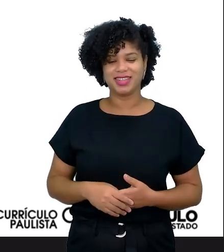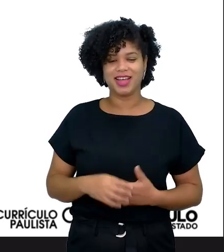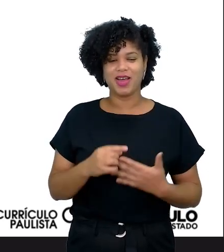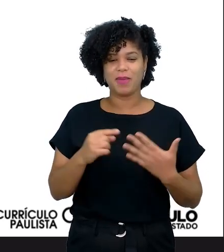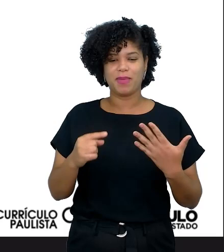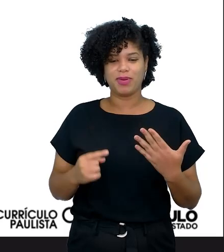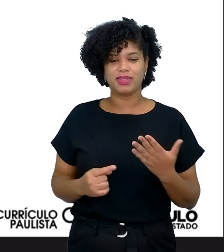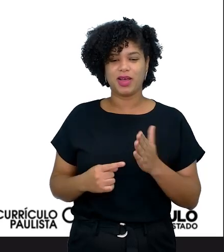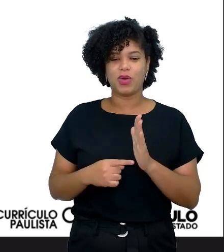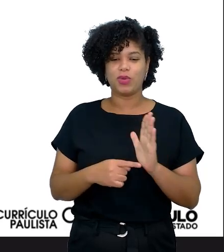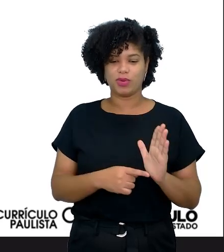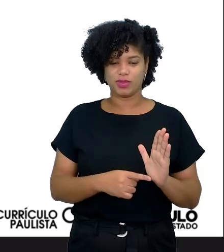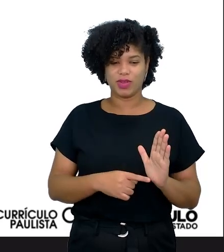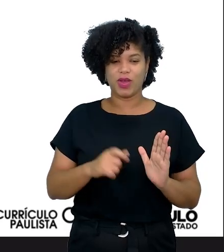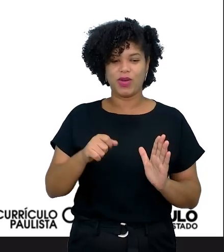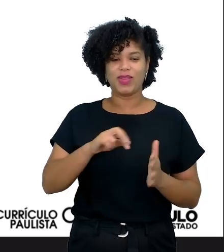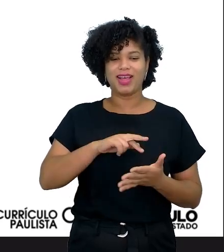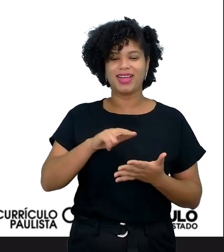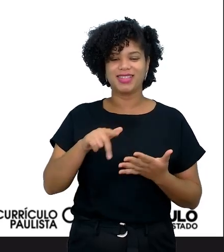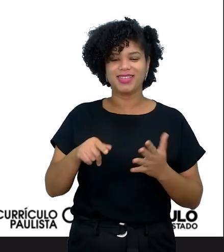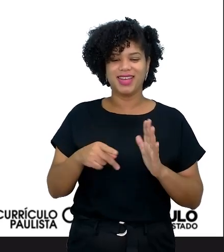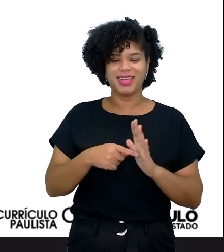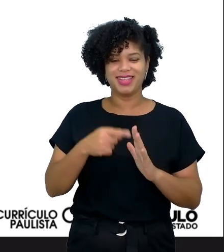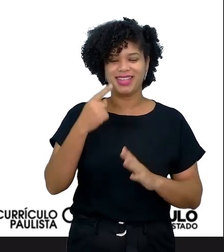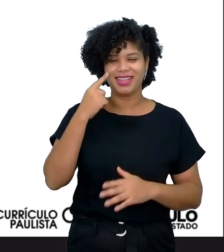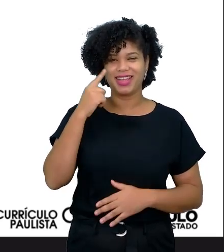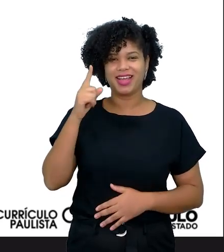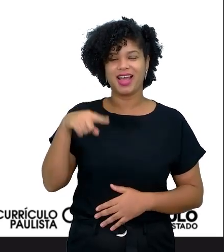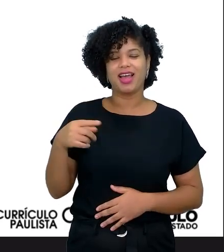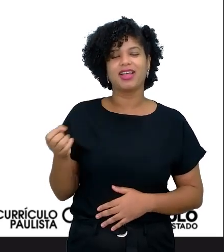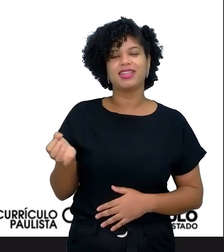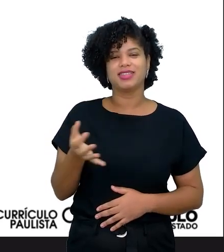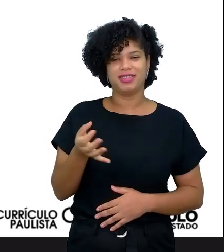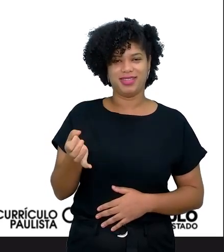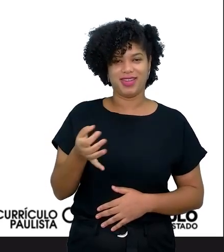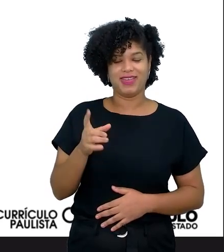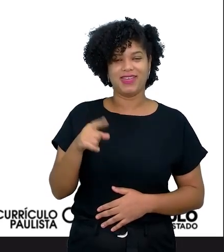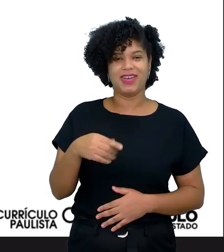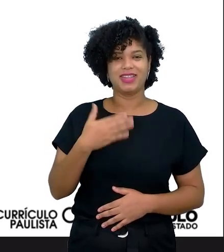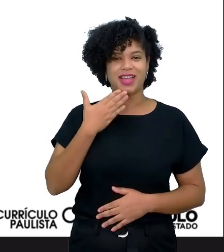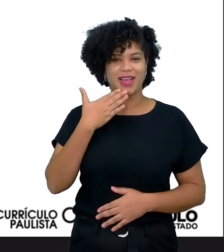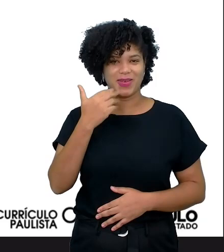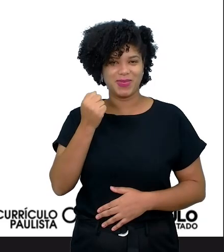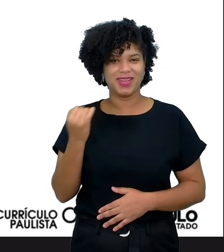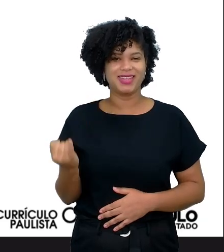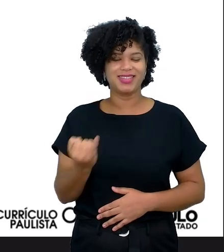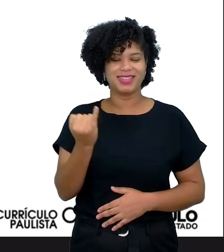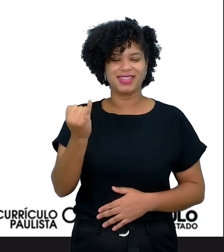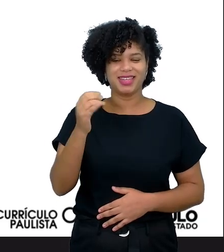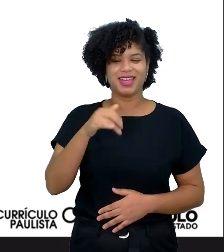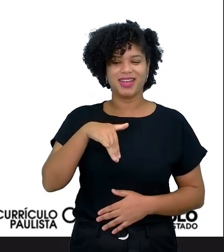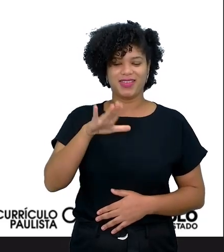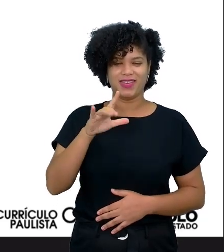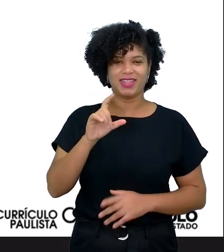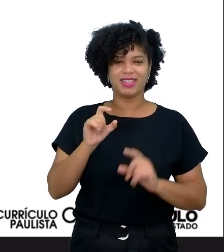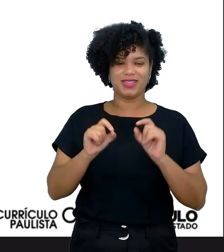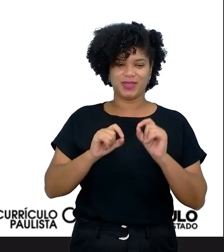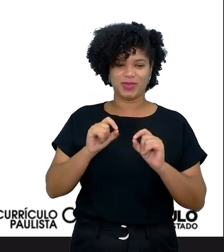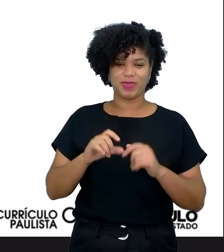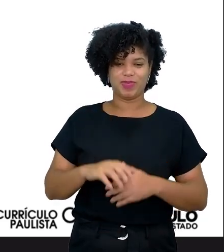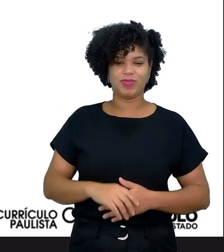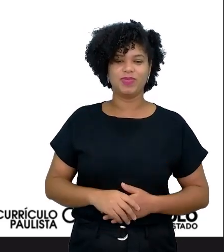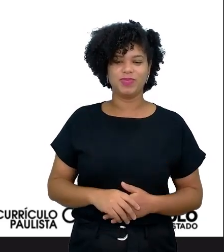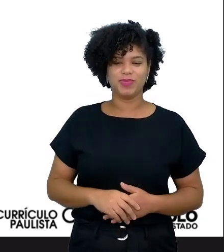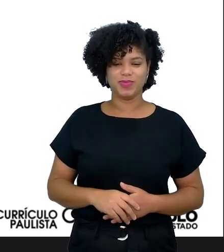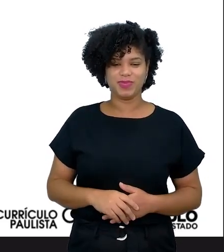não, professora, eu quero fazer de um outro tema que eu acho que é mais atual nesse momento e daria muito mais relevância do que sobre coleta seletiva